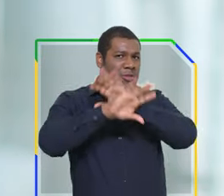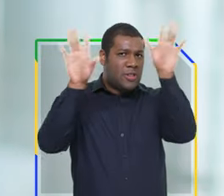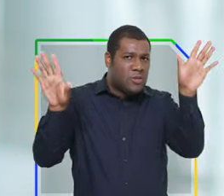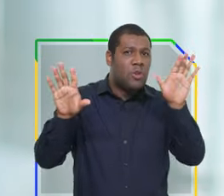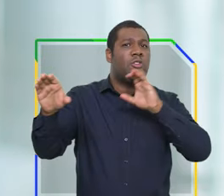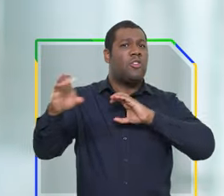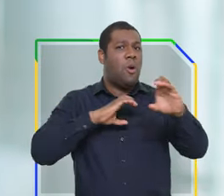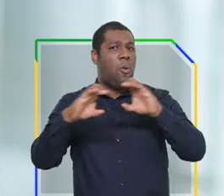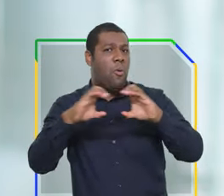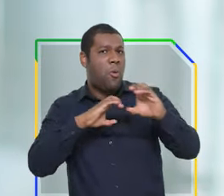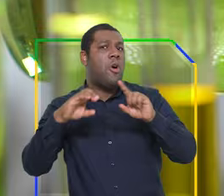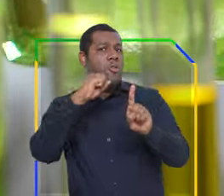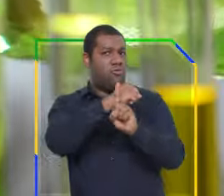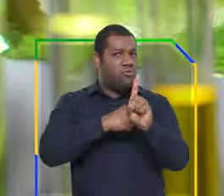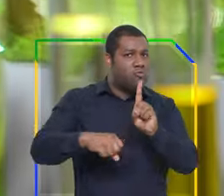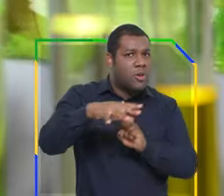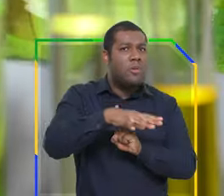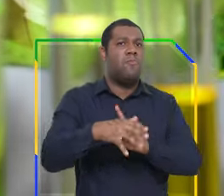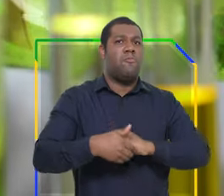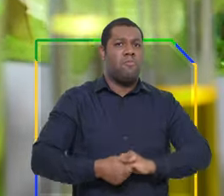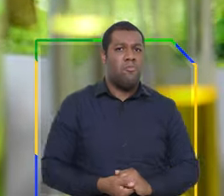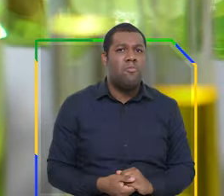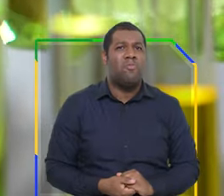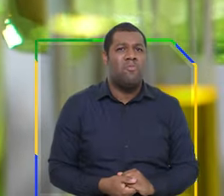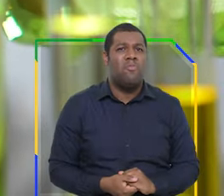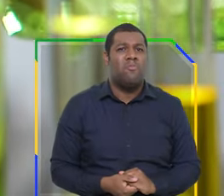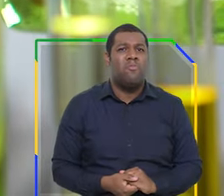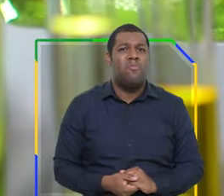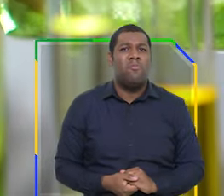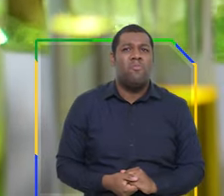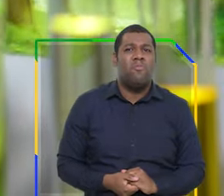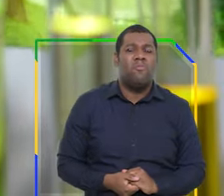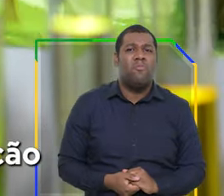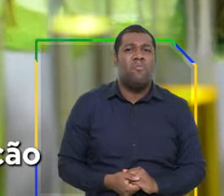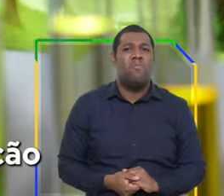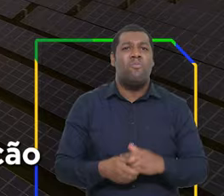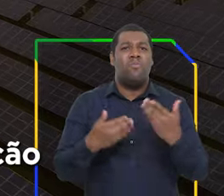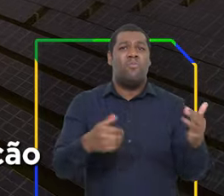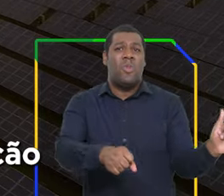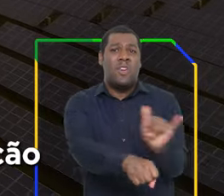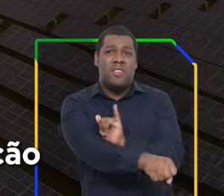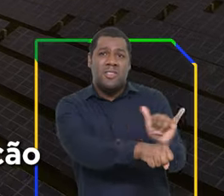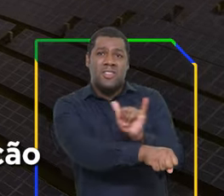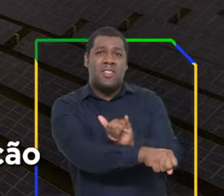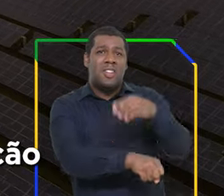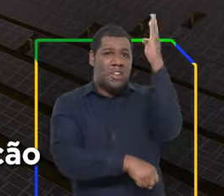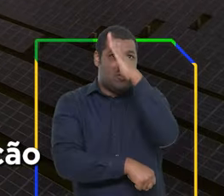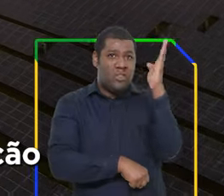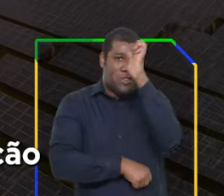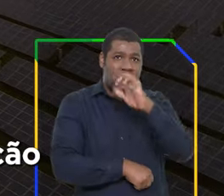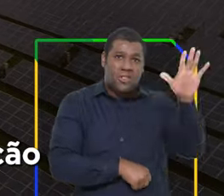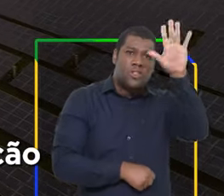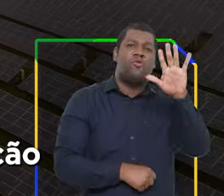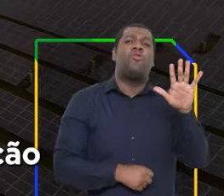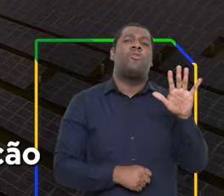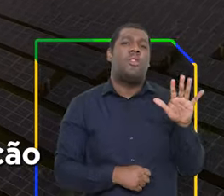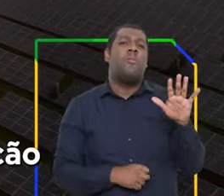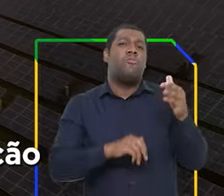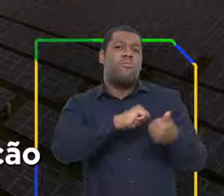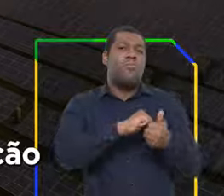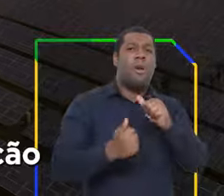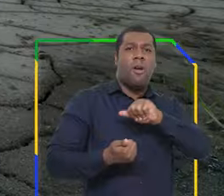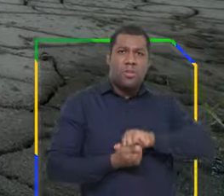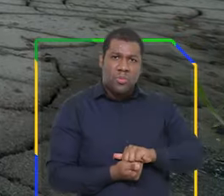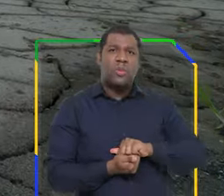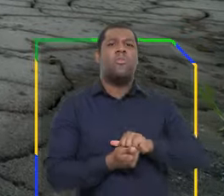diálogo com toda a sociedade. Estamos concluindo a atualização da Estratégia Nacional de Mitigação e